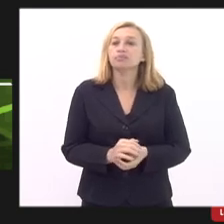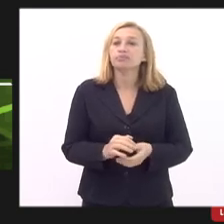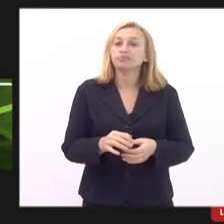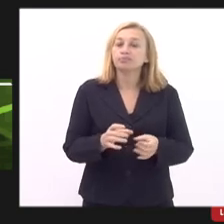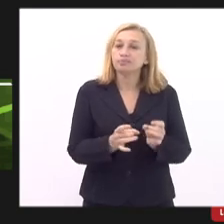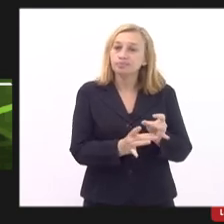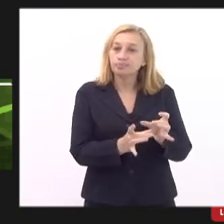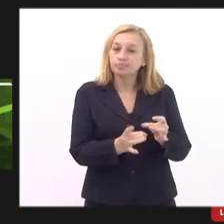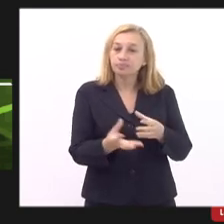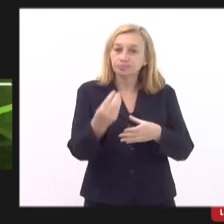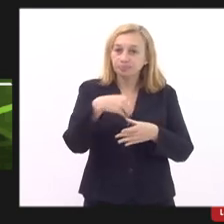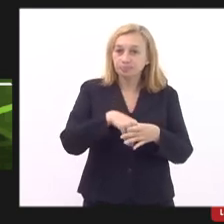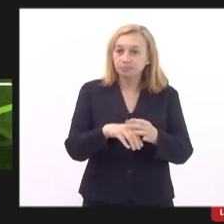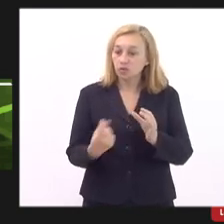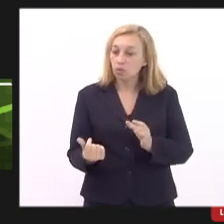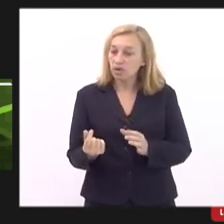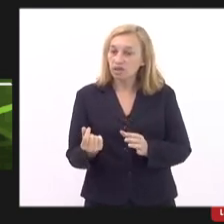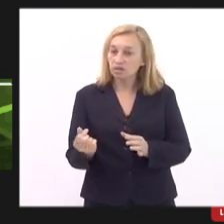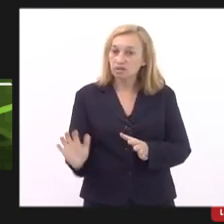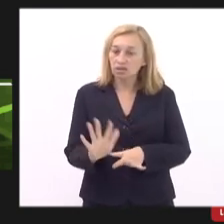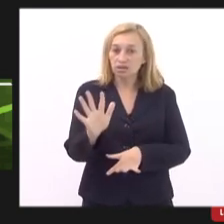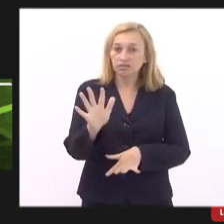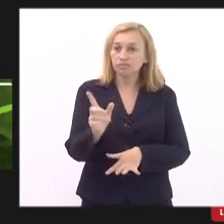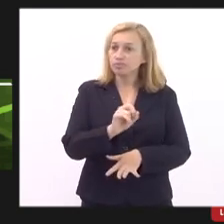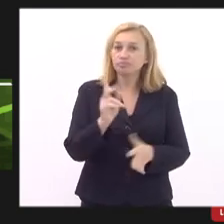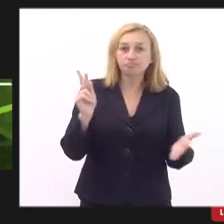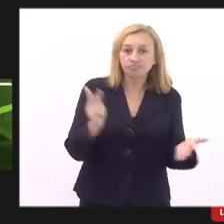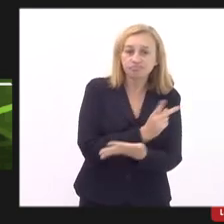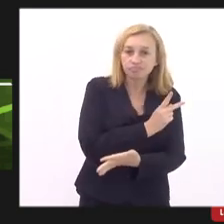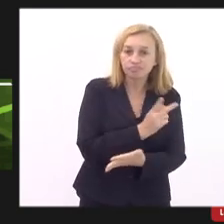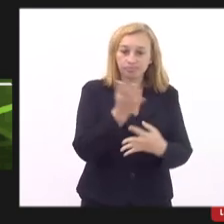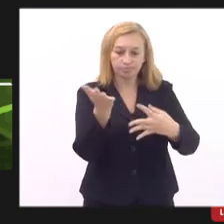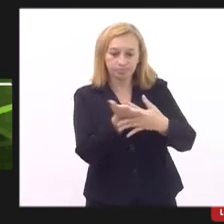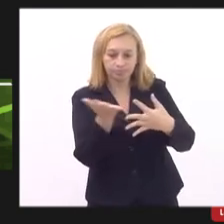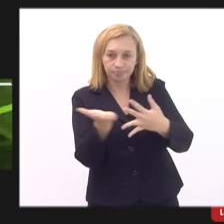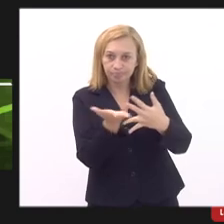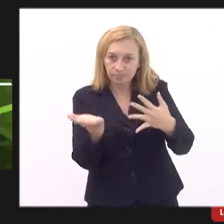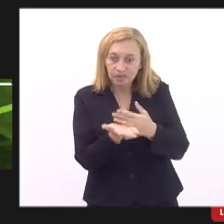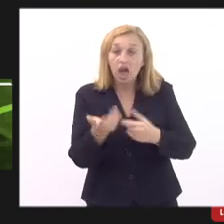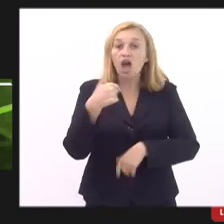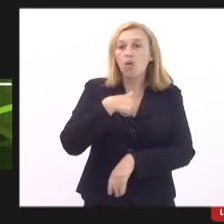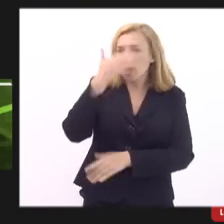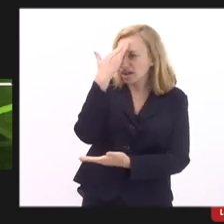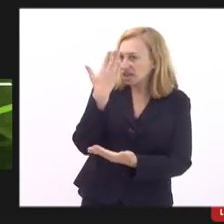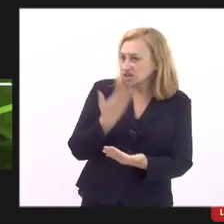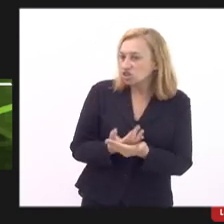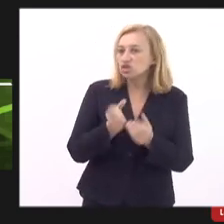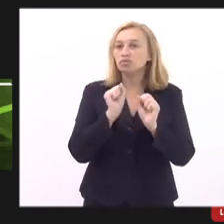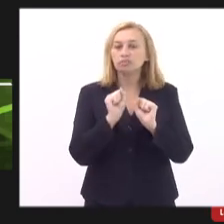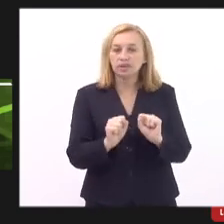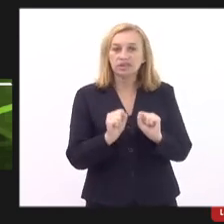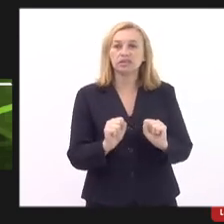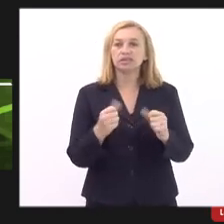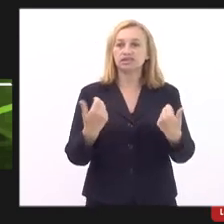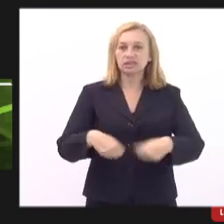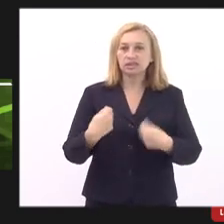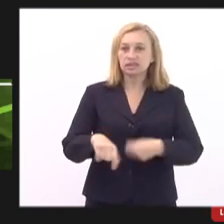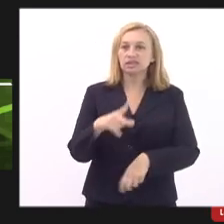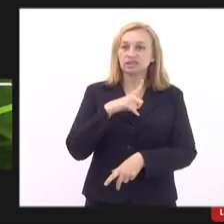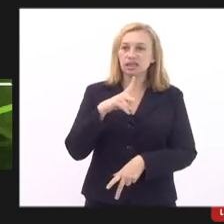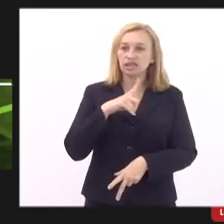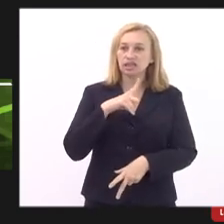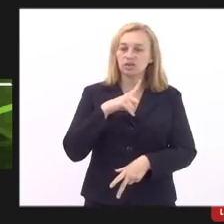ter uma alta de preços o que não acontece na parcela. Então acredito que nós deveríamos ter sim uma